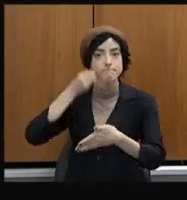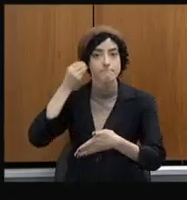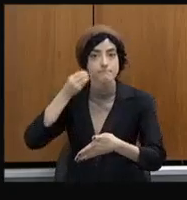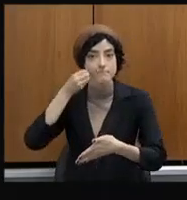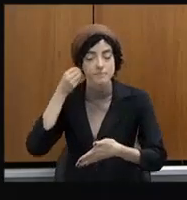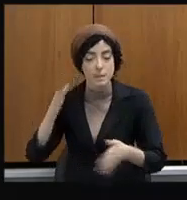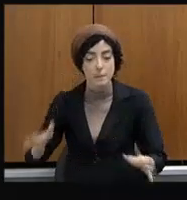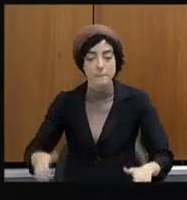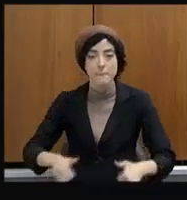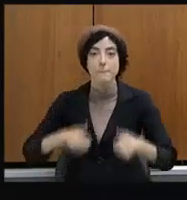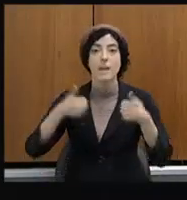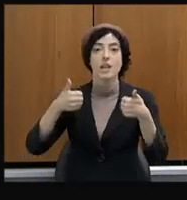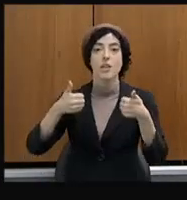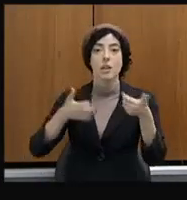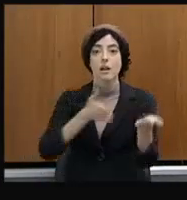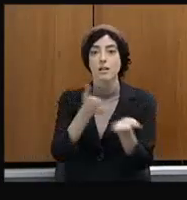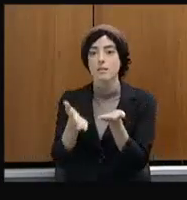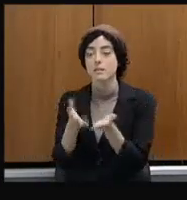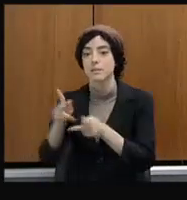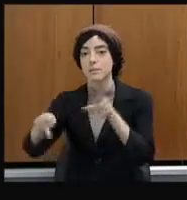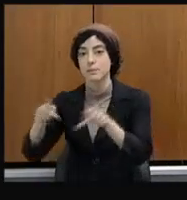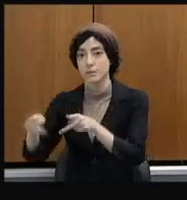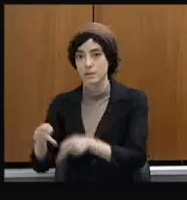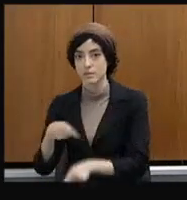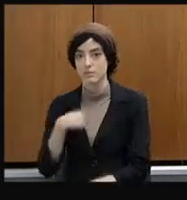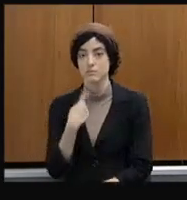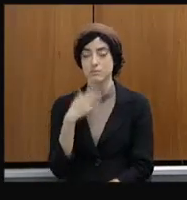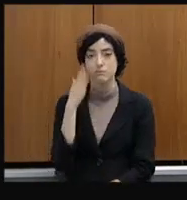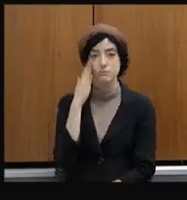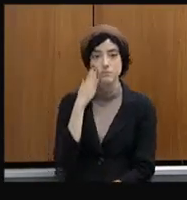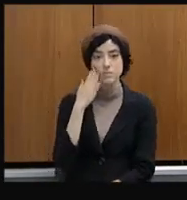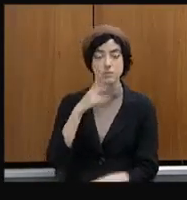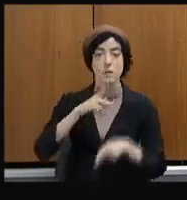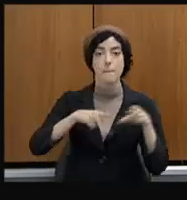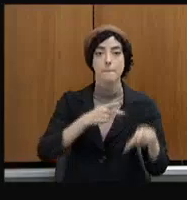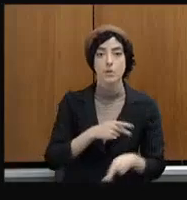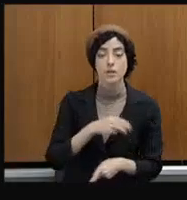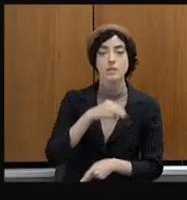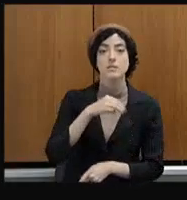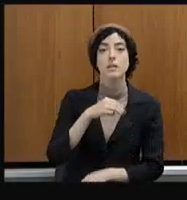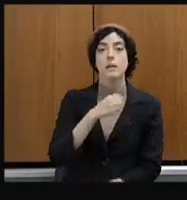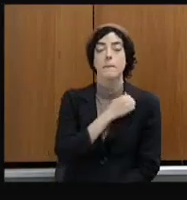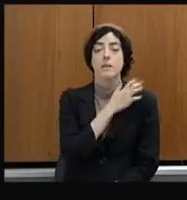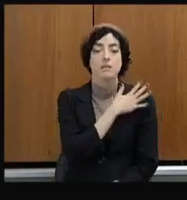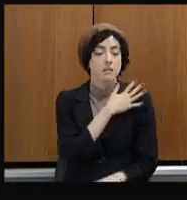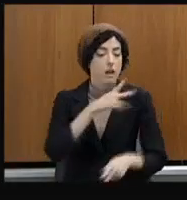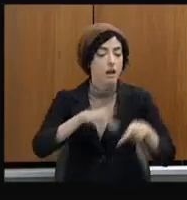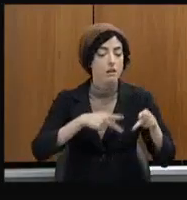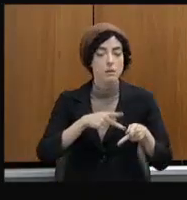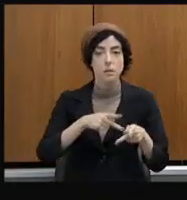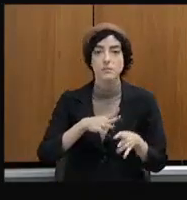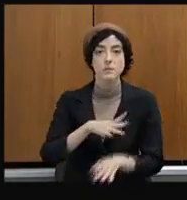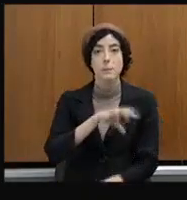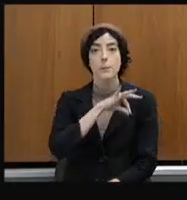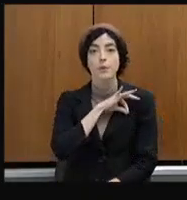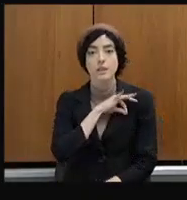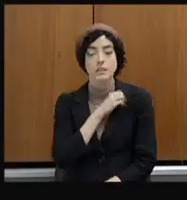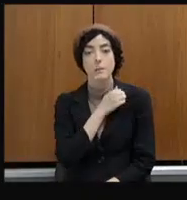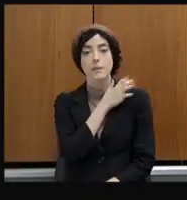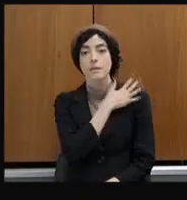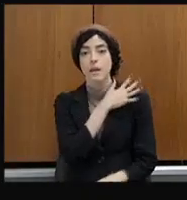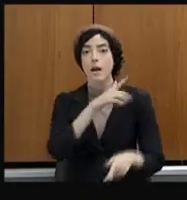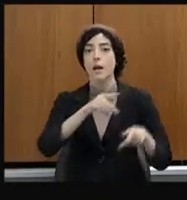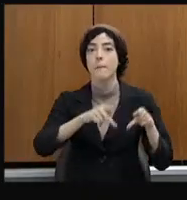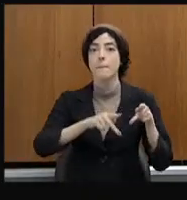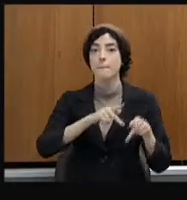militar, bombeiro, polícia civil ou polícia penal, ou todos, todos os componentes das instituições de